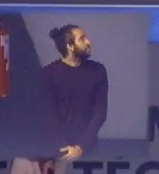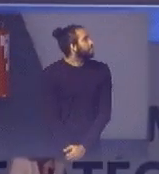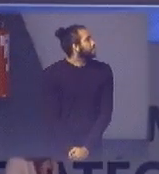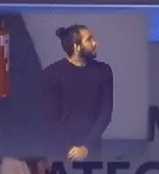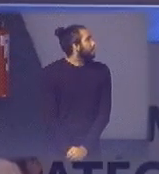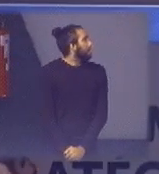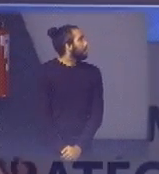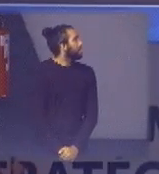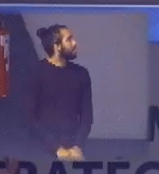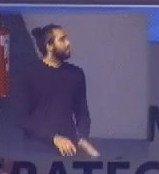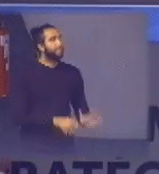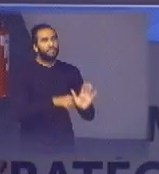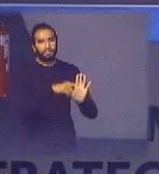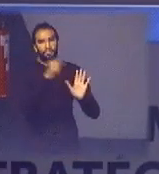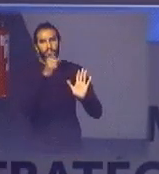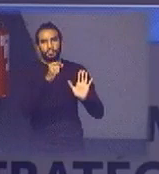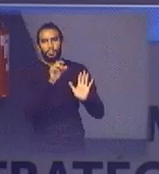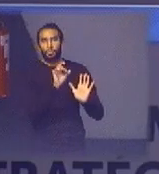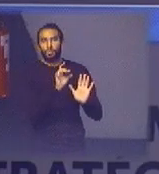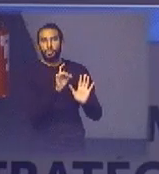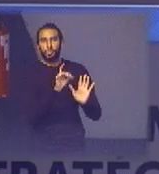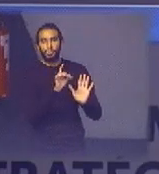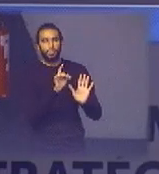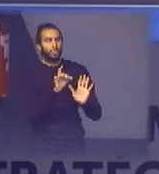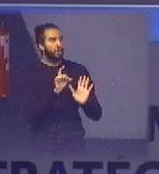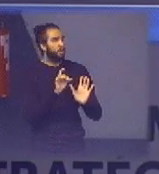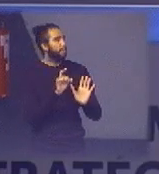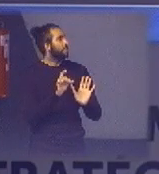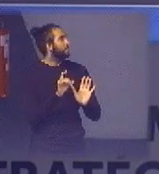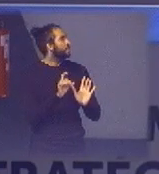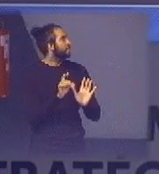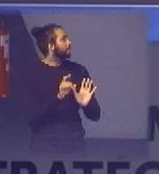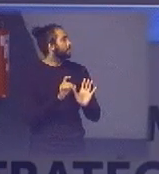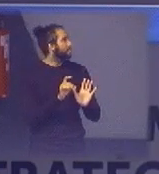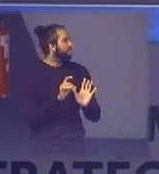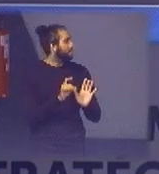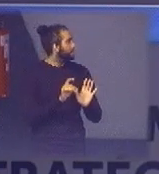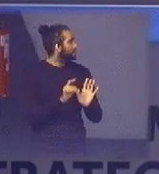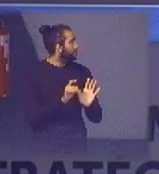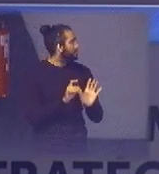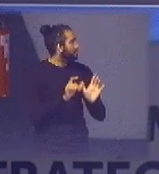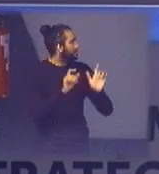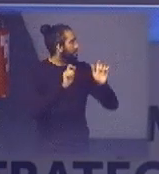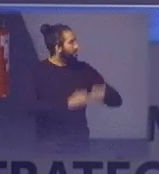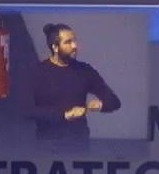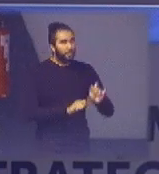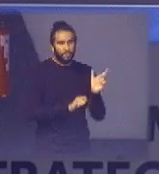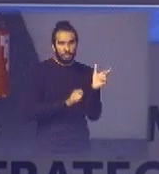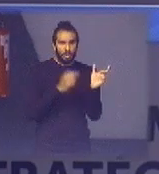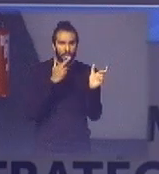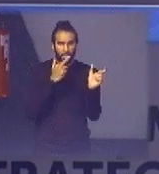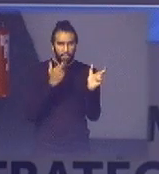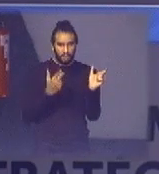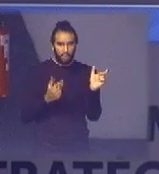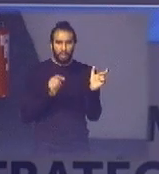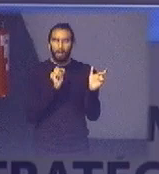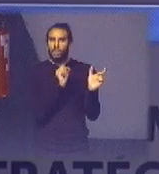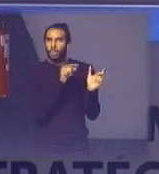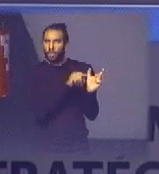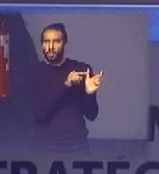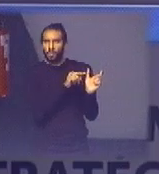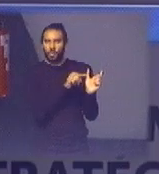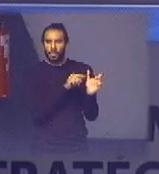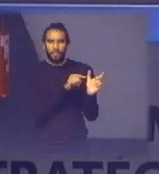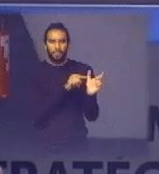vou destacar aqui apenas a possibilidade de waste to resource o que é isso é o resíduo